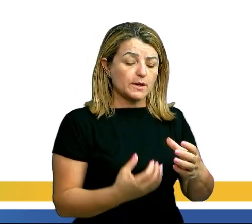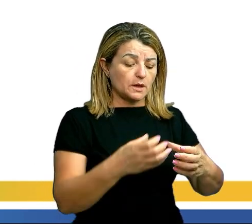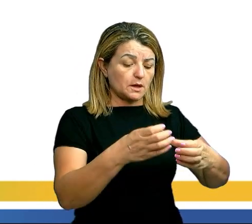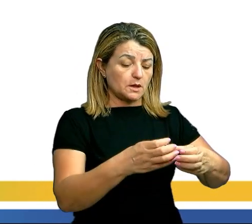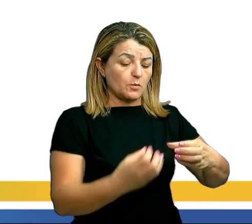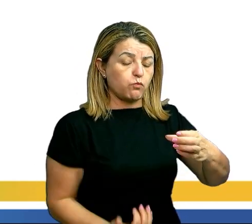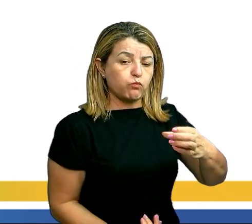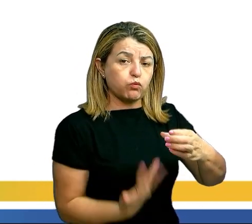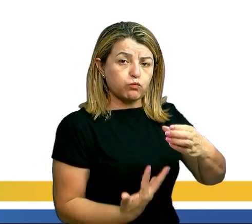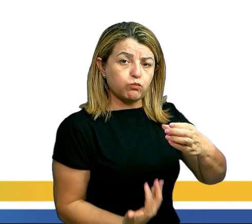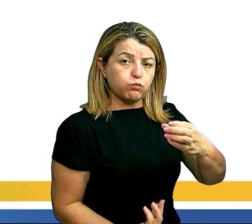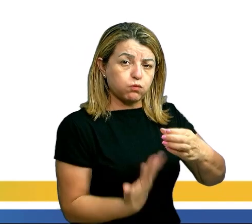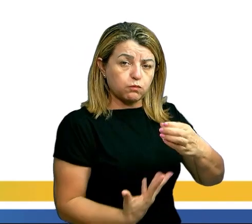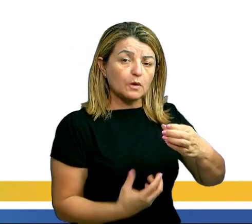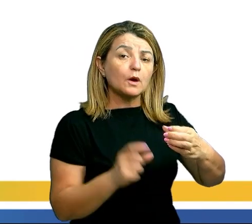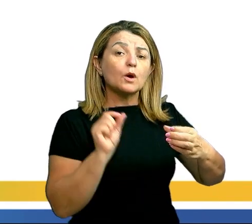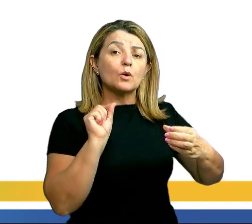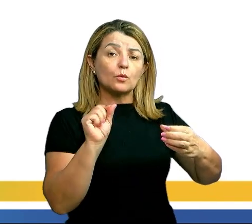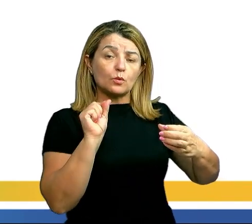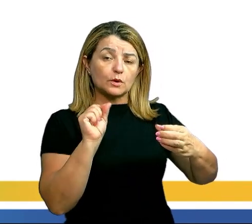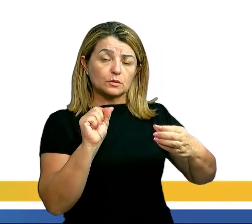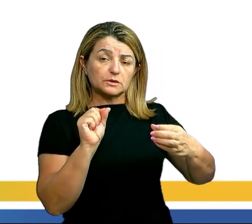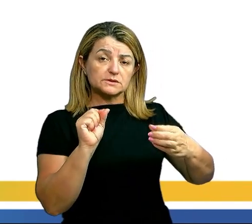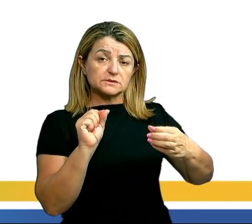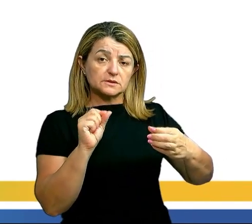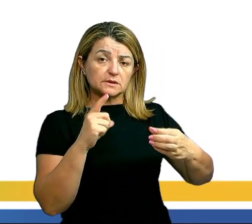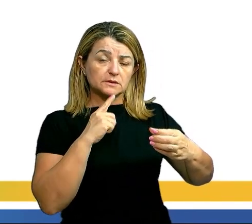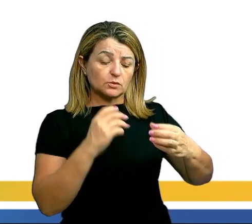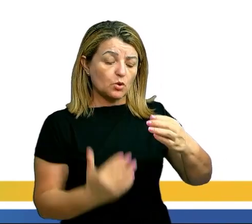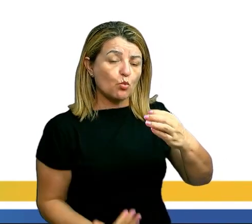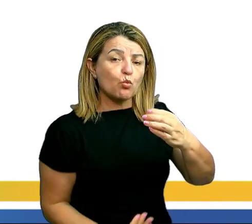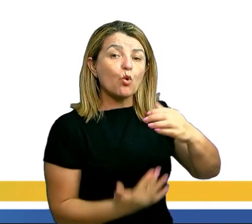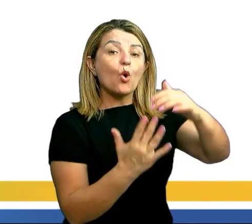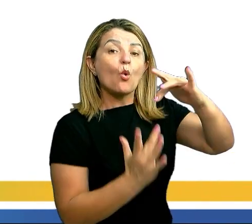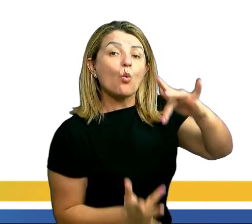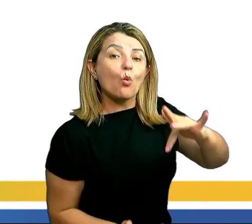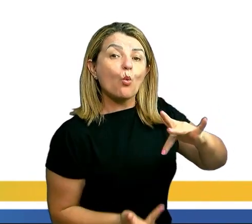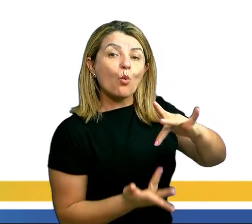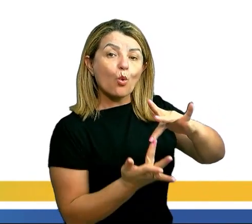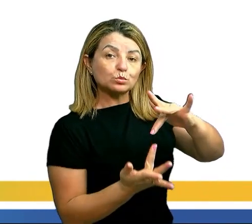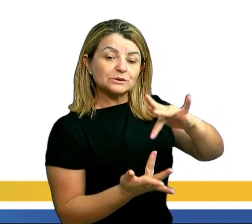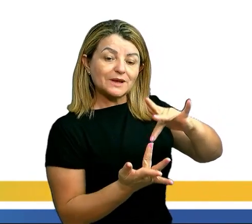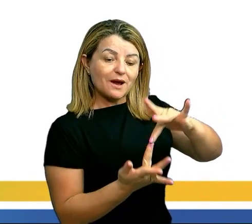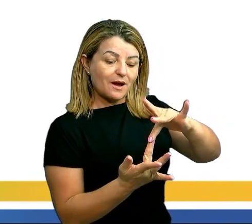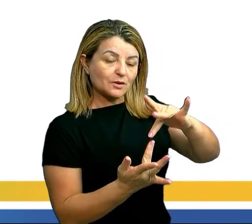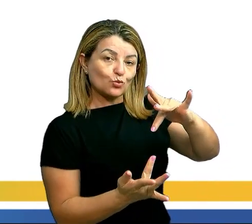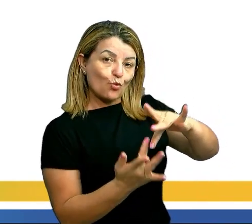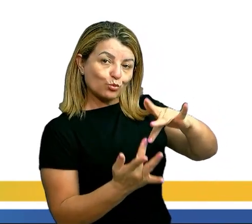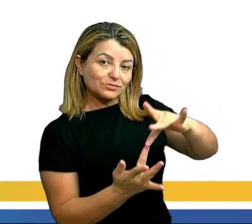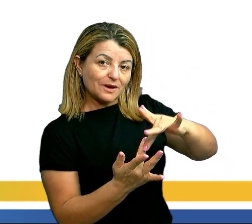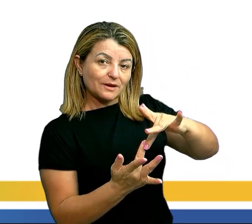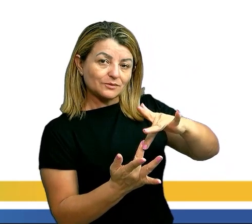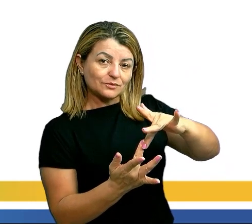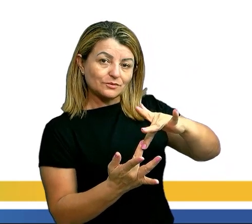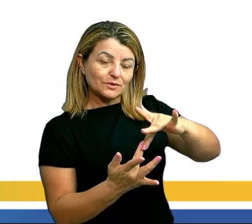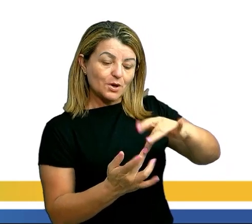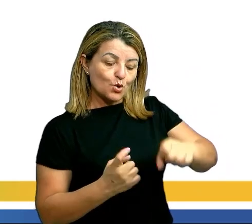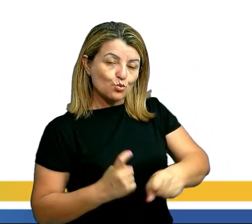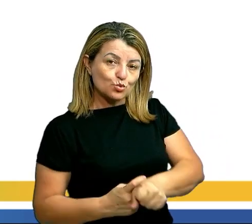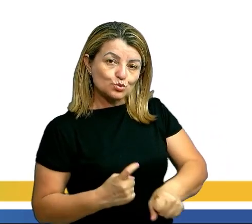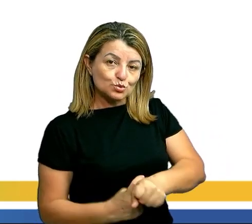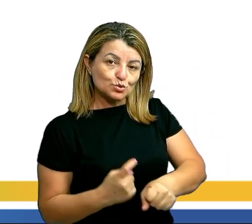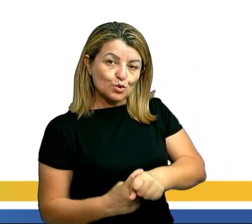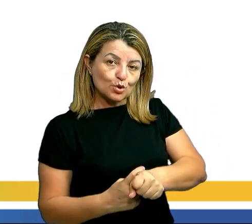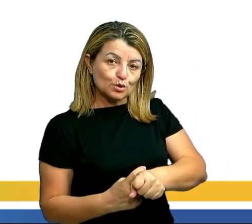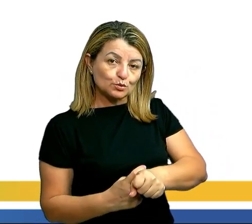si. Então, quando isso acontece, significa que temos ali um contato, um contato direto entre o objeto sólido e o próprio